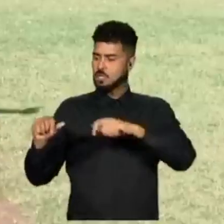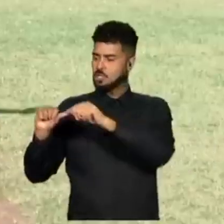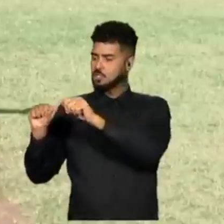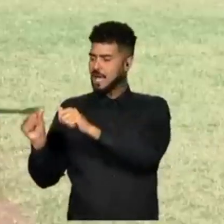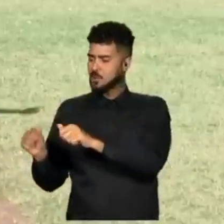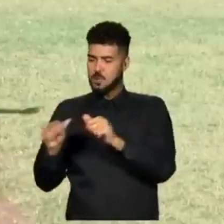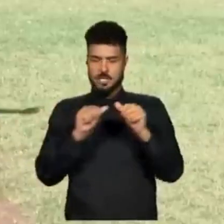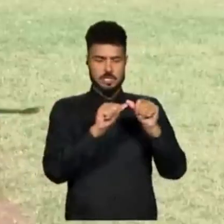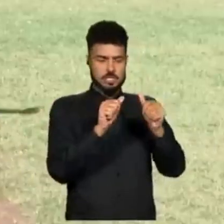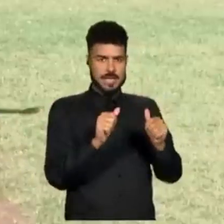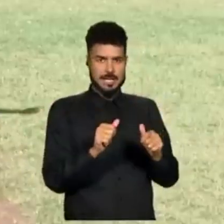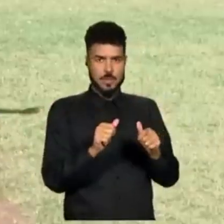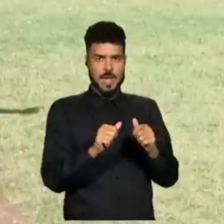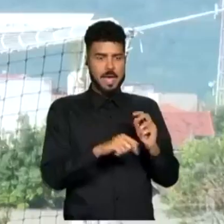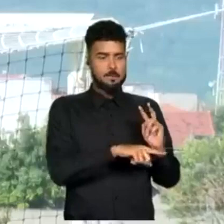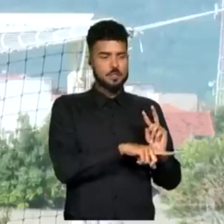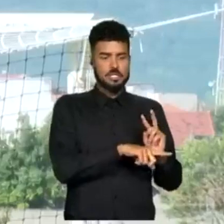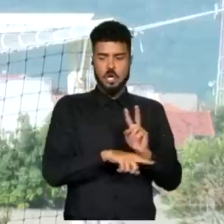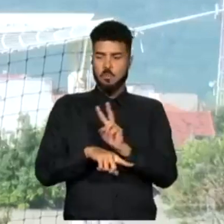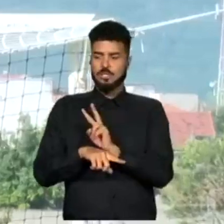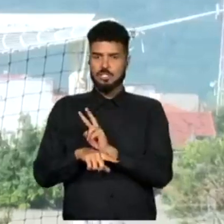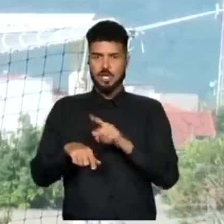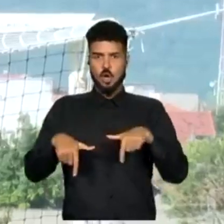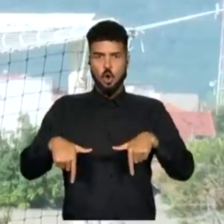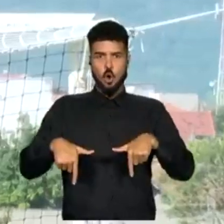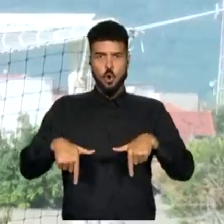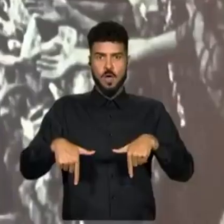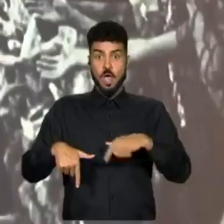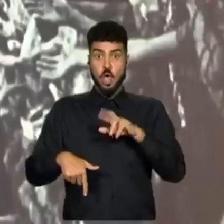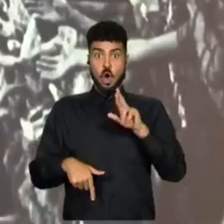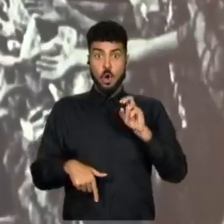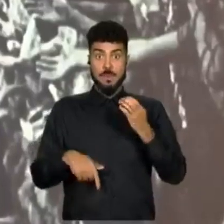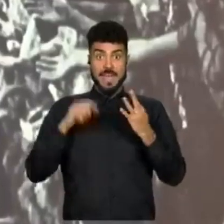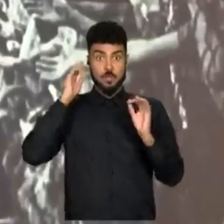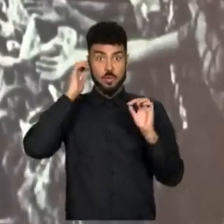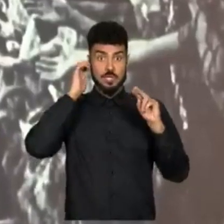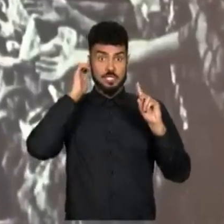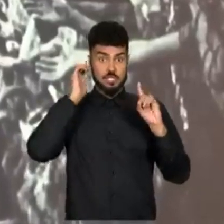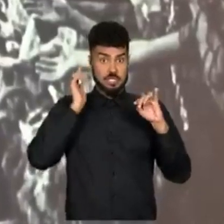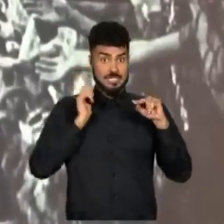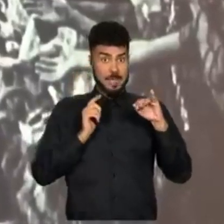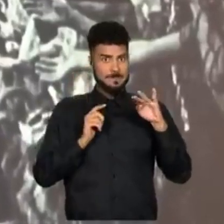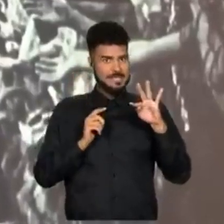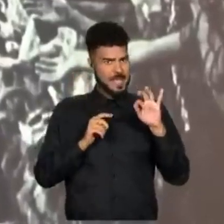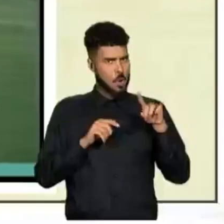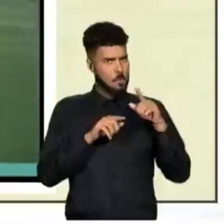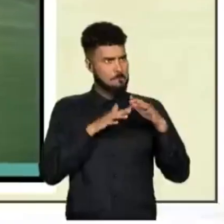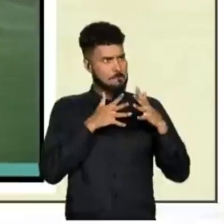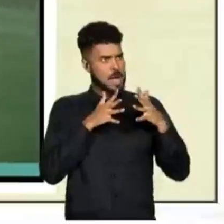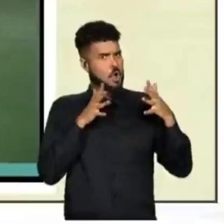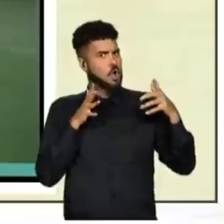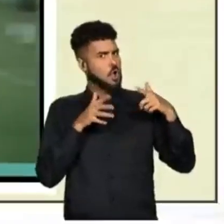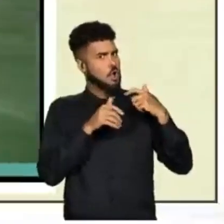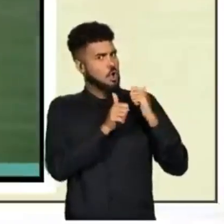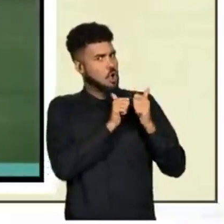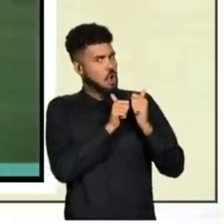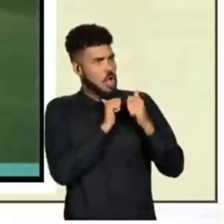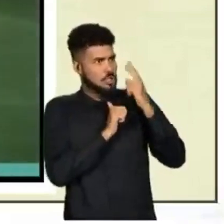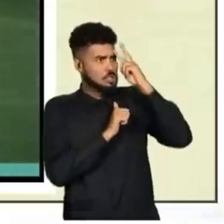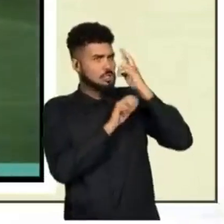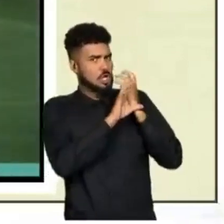outro, se a gente ficar esperando, as coisas não vão acontecer, e vai passar mais 100 anos, o estádio vai continuar da maneira que está,